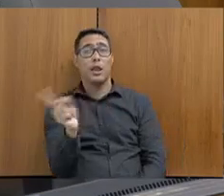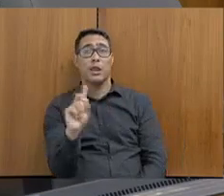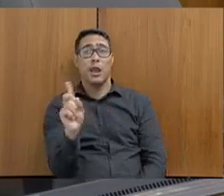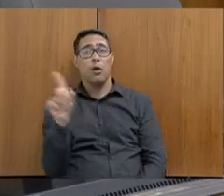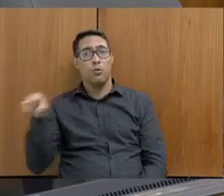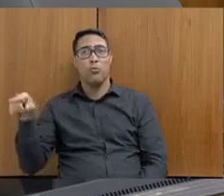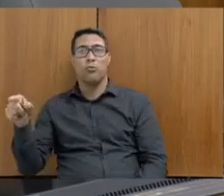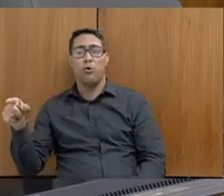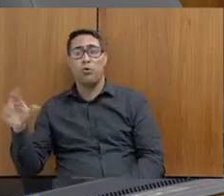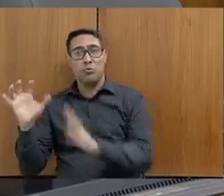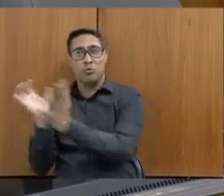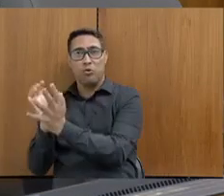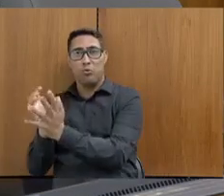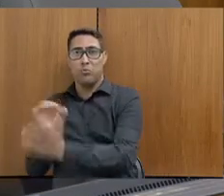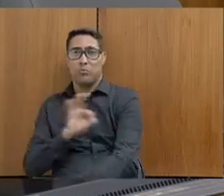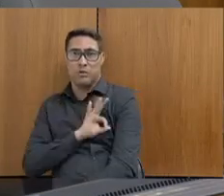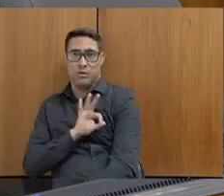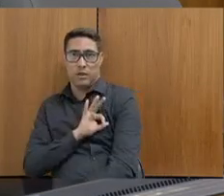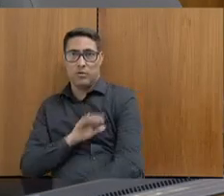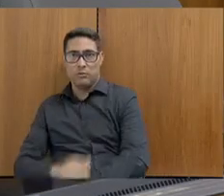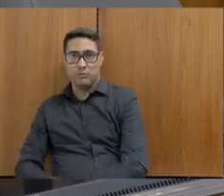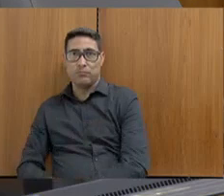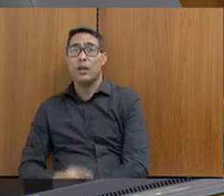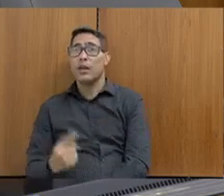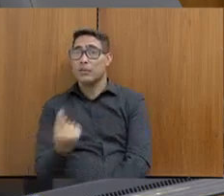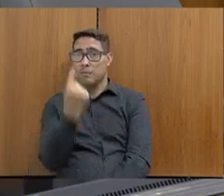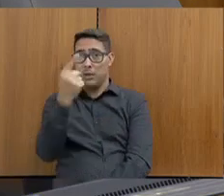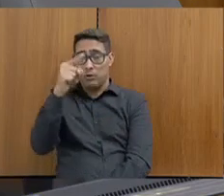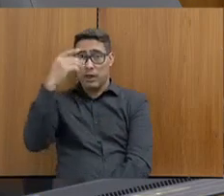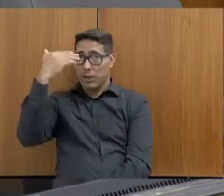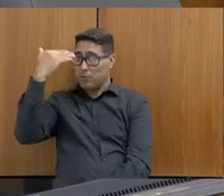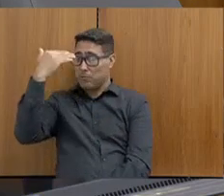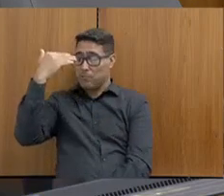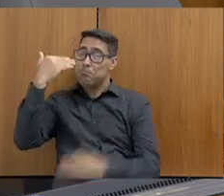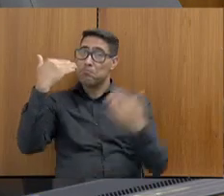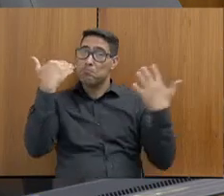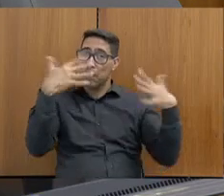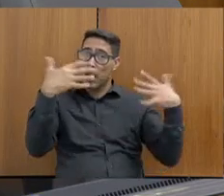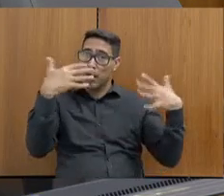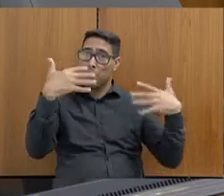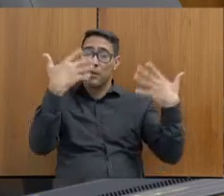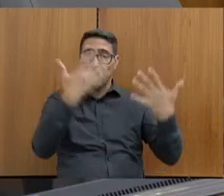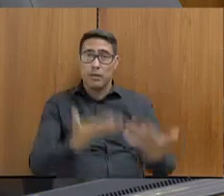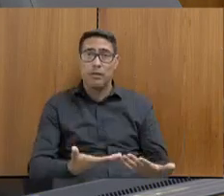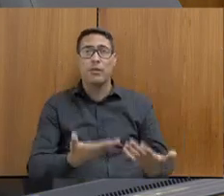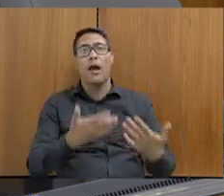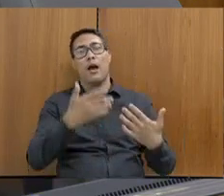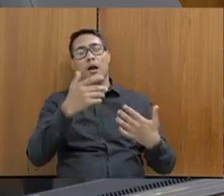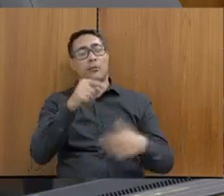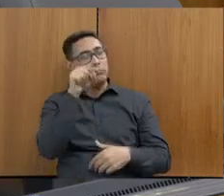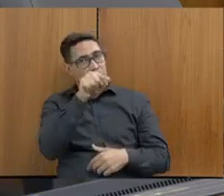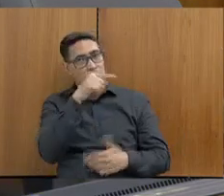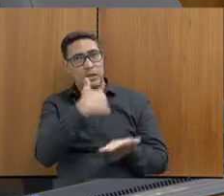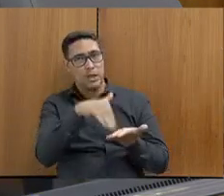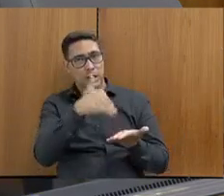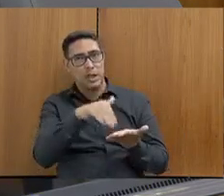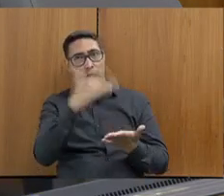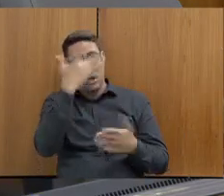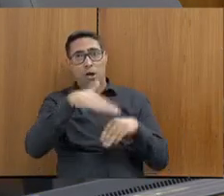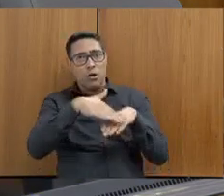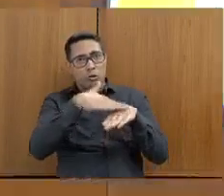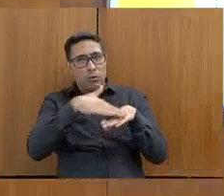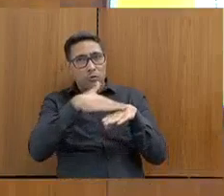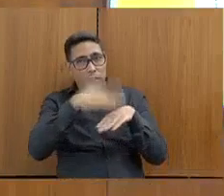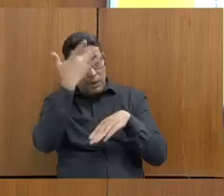na minha pergunta, parabenizar o secretário. É realmente muito bom poder conversar com alguém que entende do assunto. O senhor está no lugar